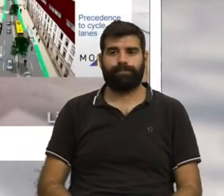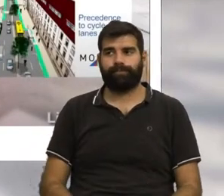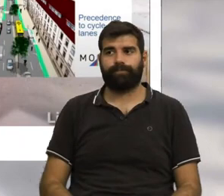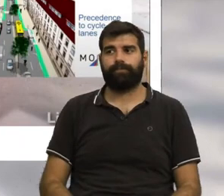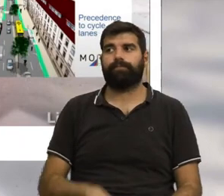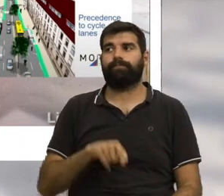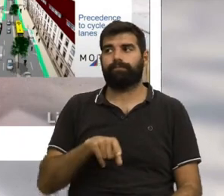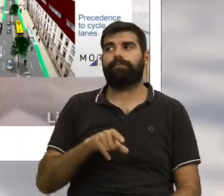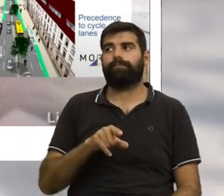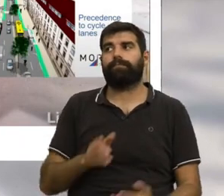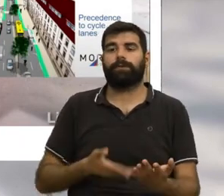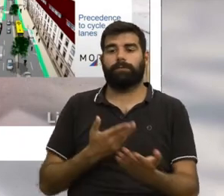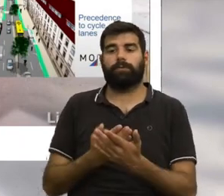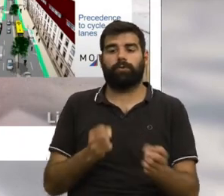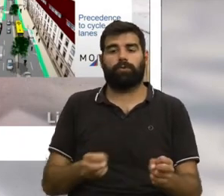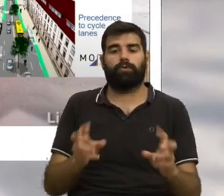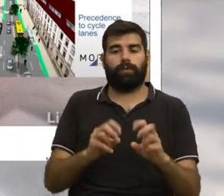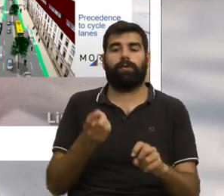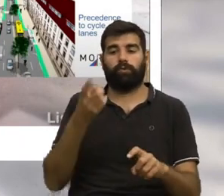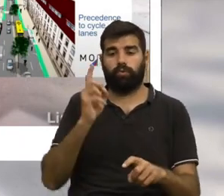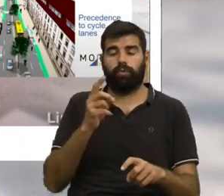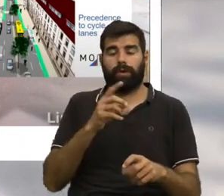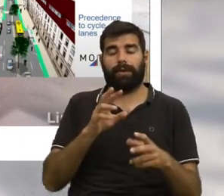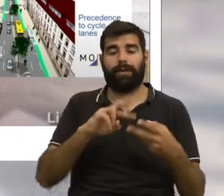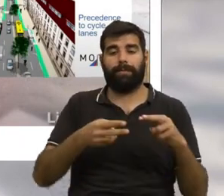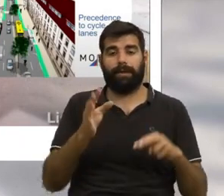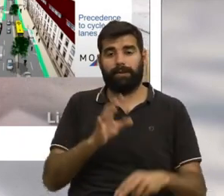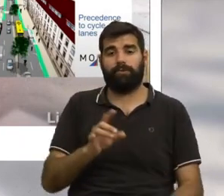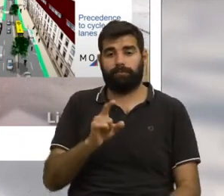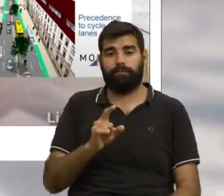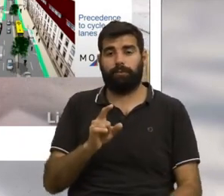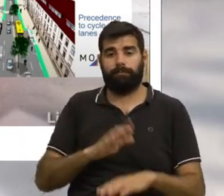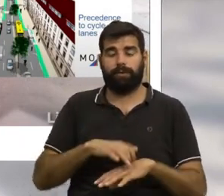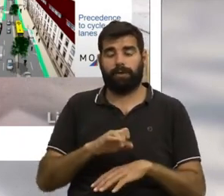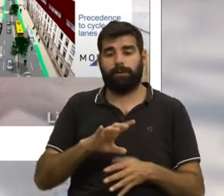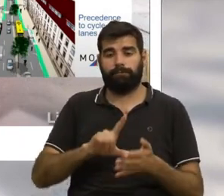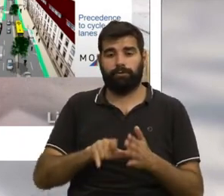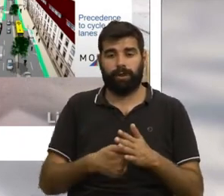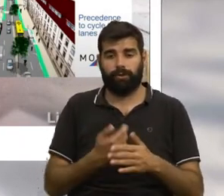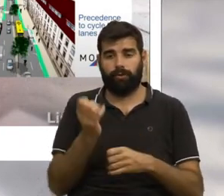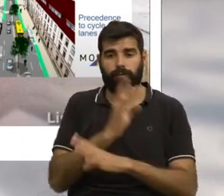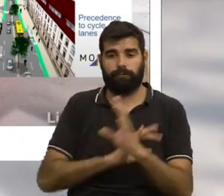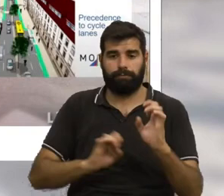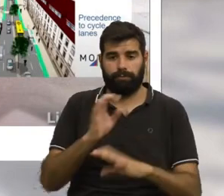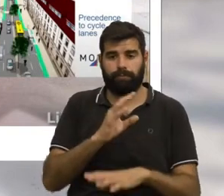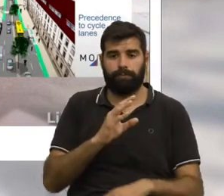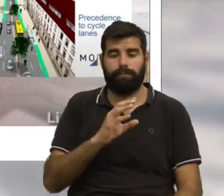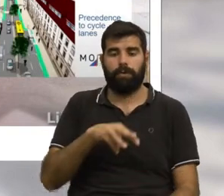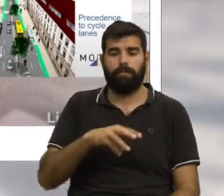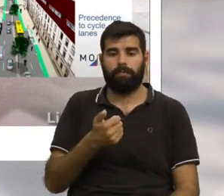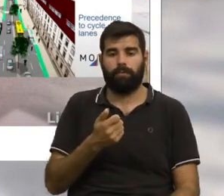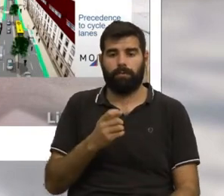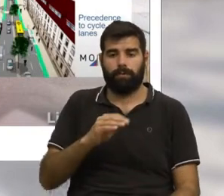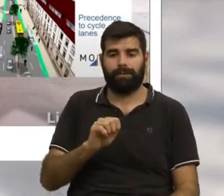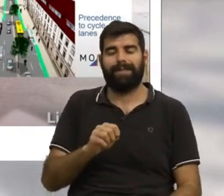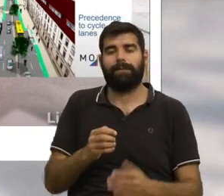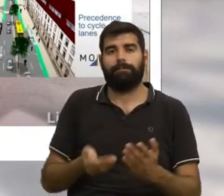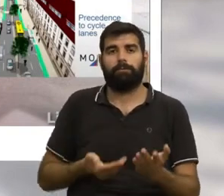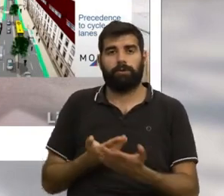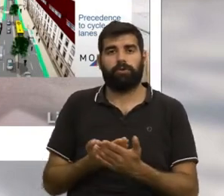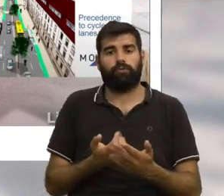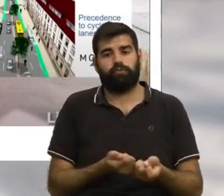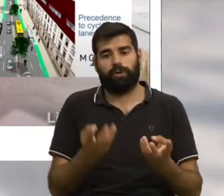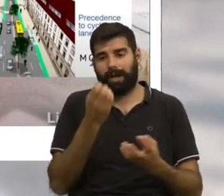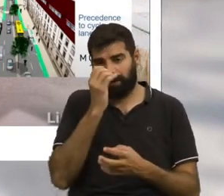Este tipo de proposta não é inteiramente nova. A Câmara Municipal de Lisboa, no âmbito do projeto europeu MOR, recebeu e estudou várias propostas de